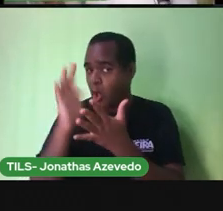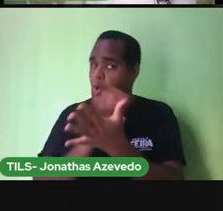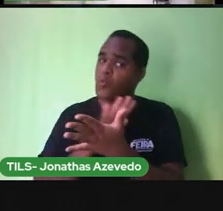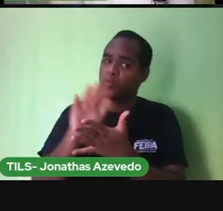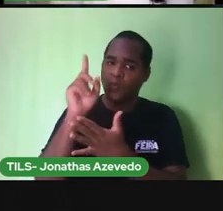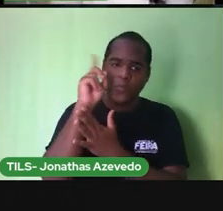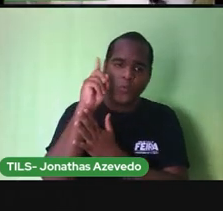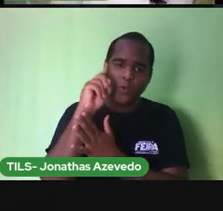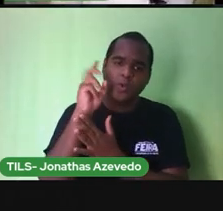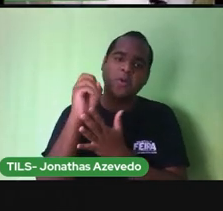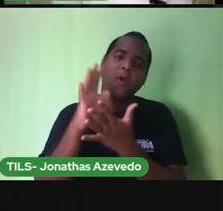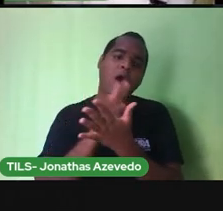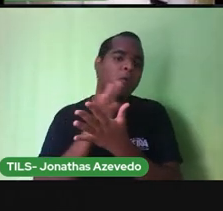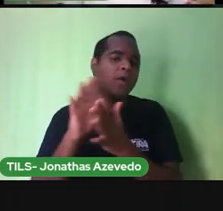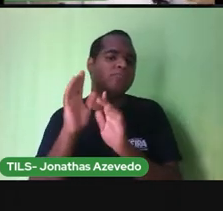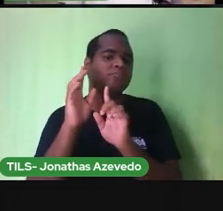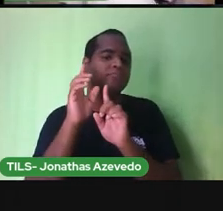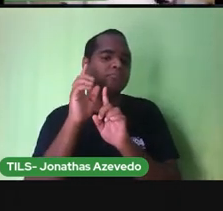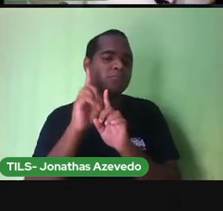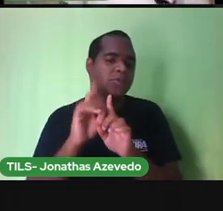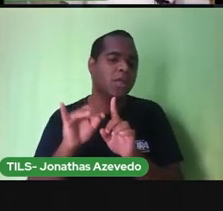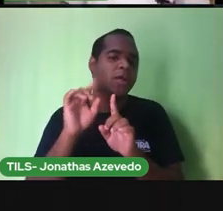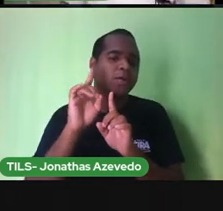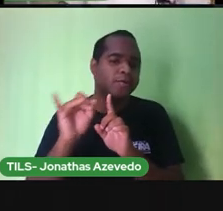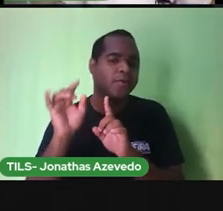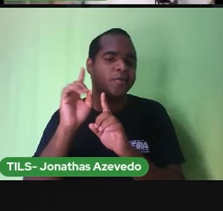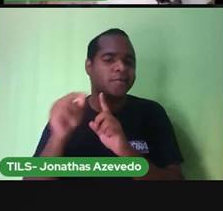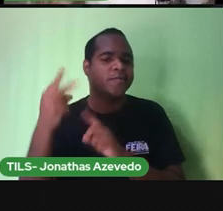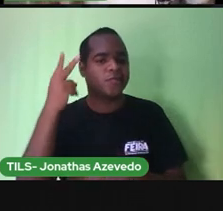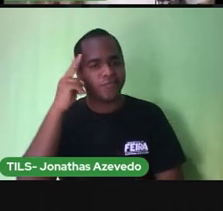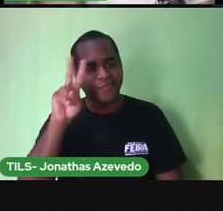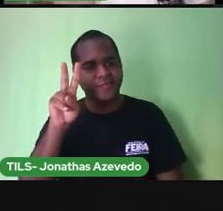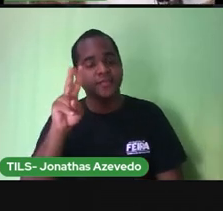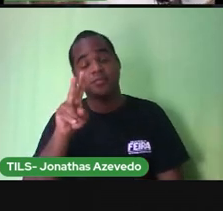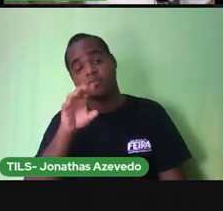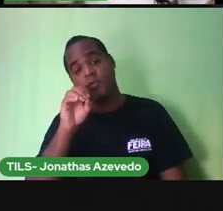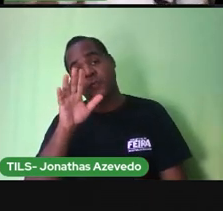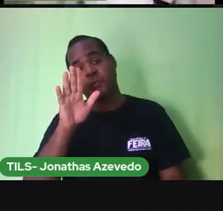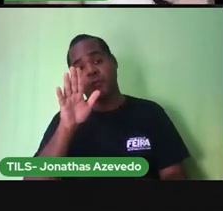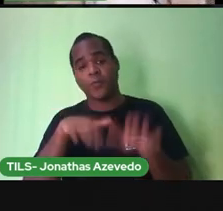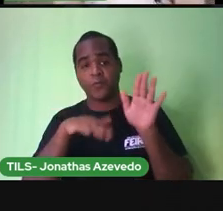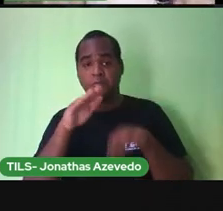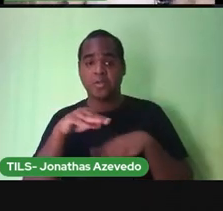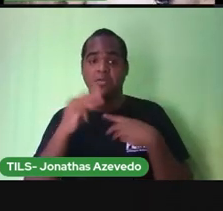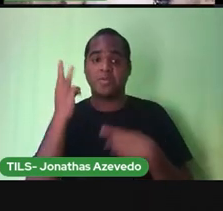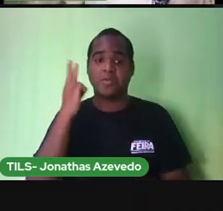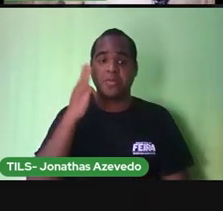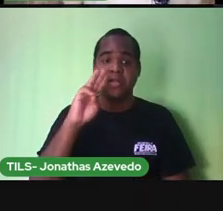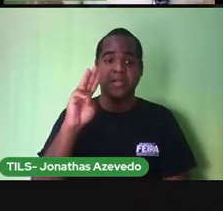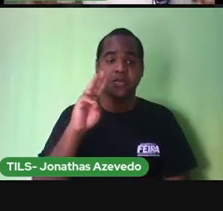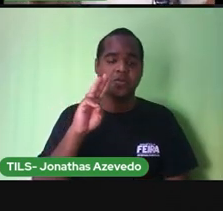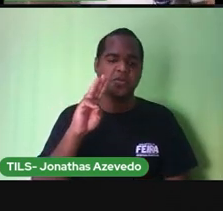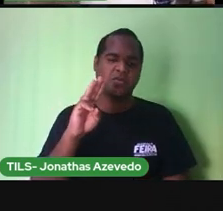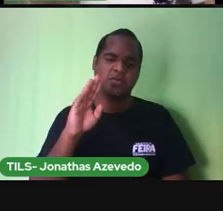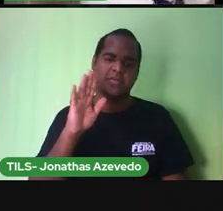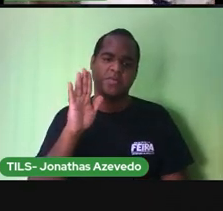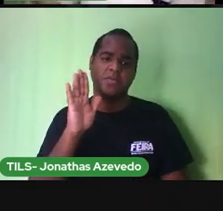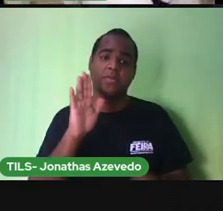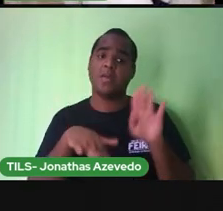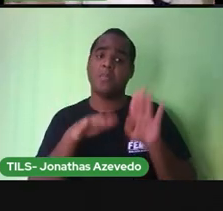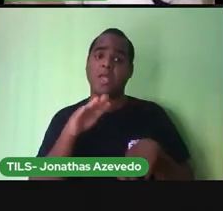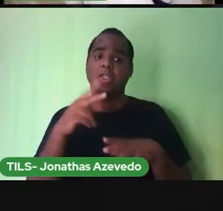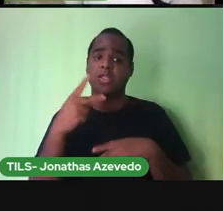tem gente que lava cada dois dias, tem gente que lava cada três dias, isso depende muito do